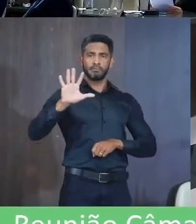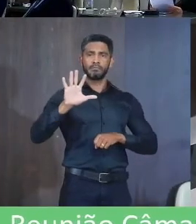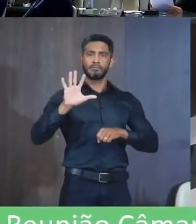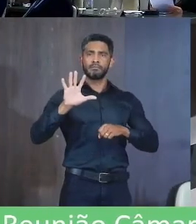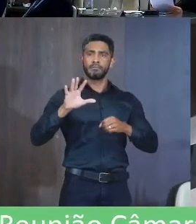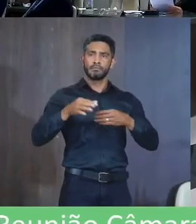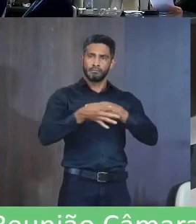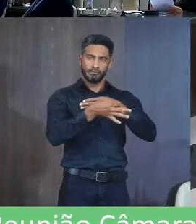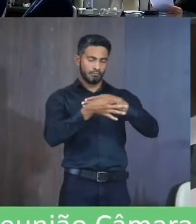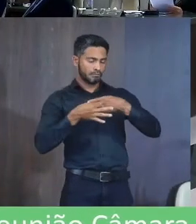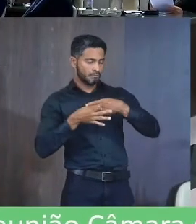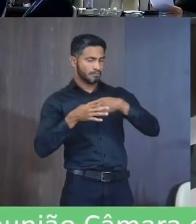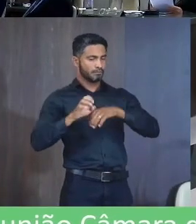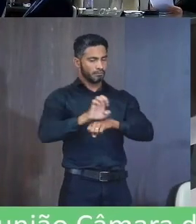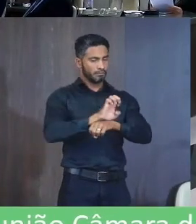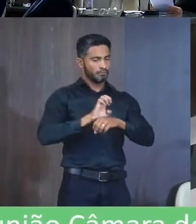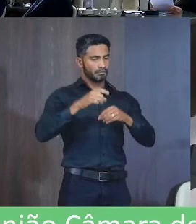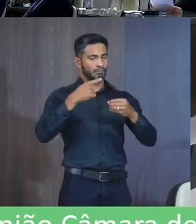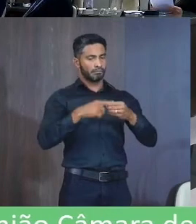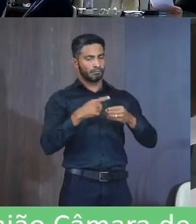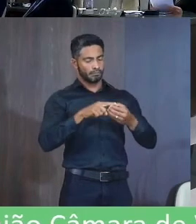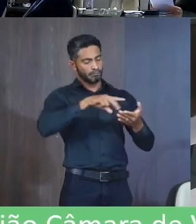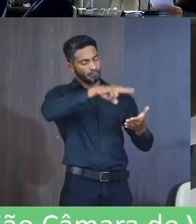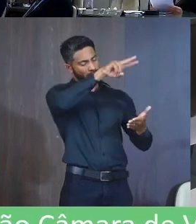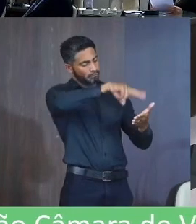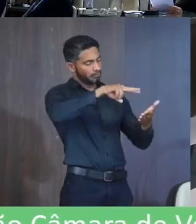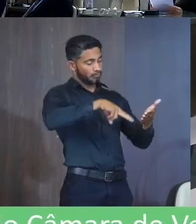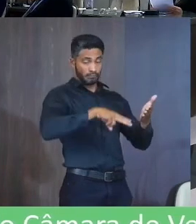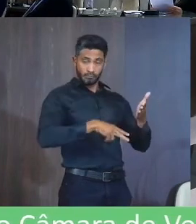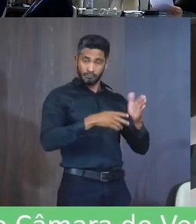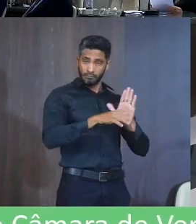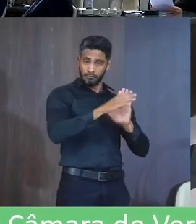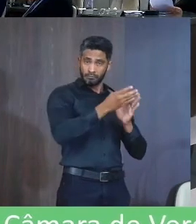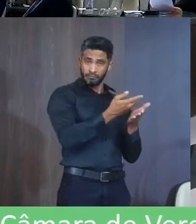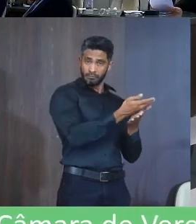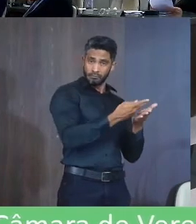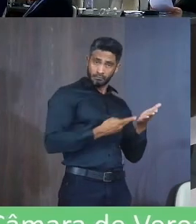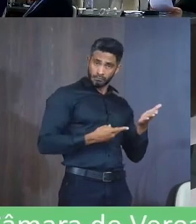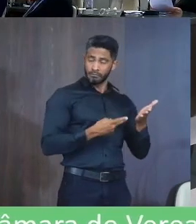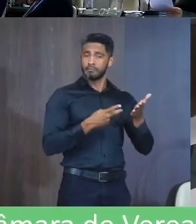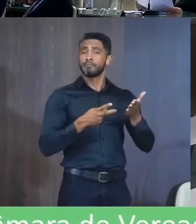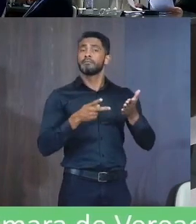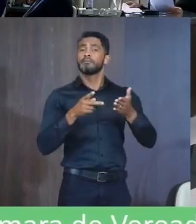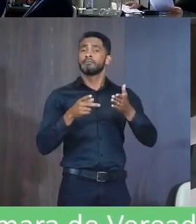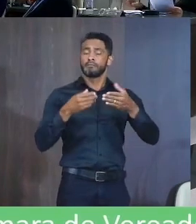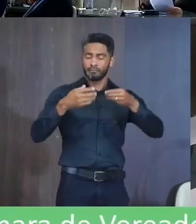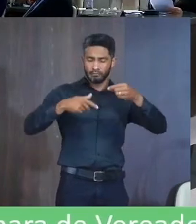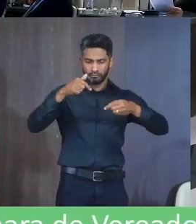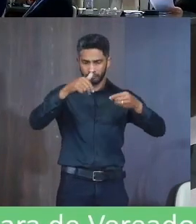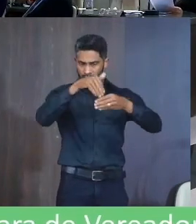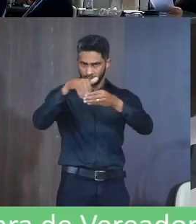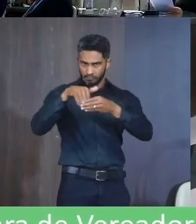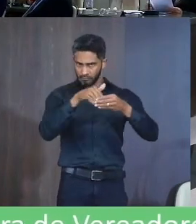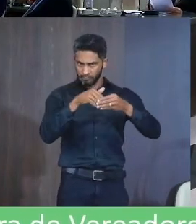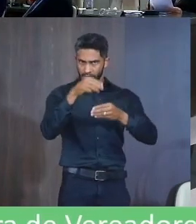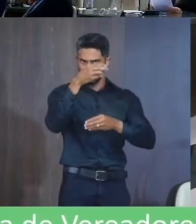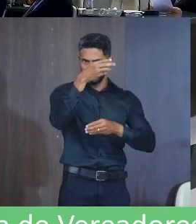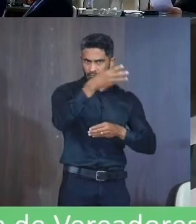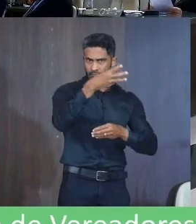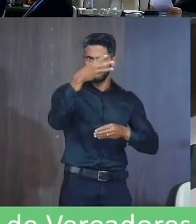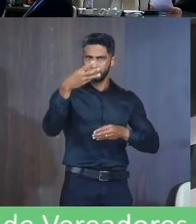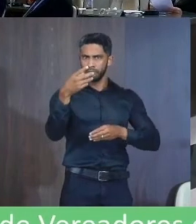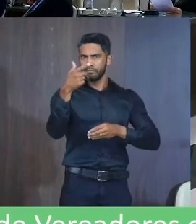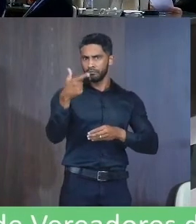Executivo Municipal Lidos os pareceres Feitas as colocações cabíveis Colocado o Projeto de Lei 132